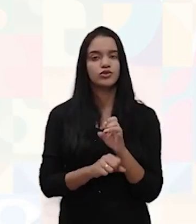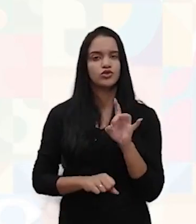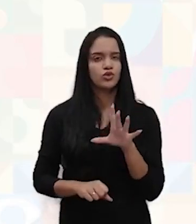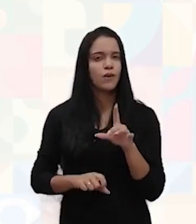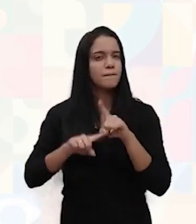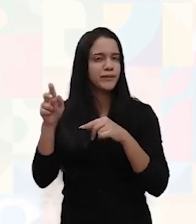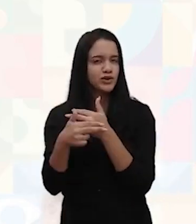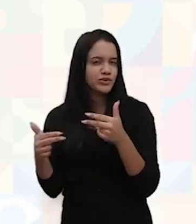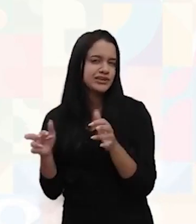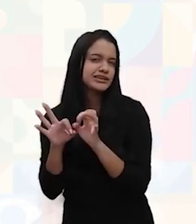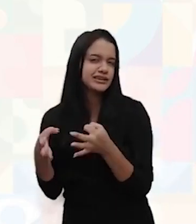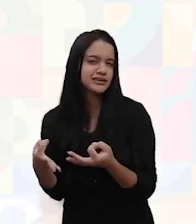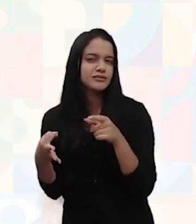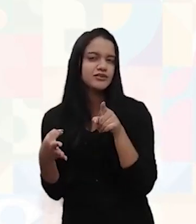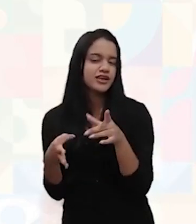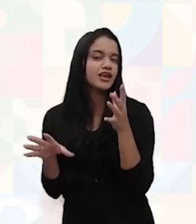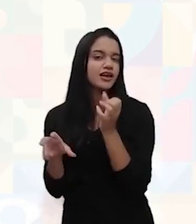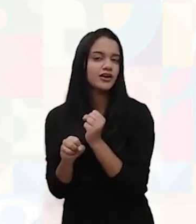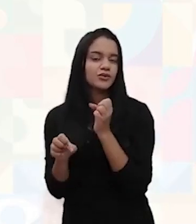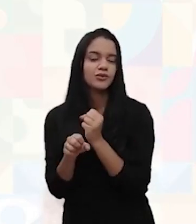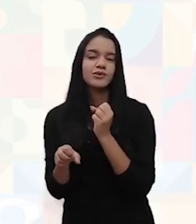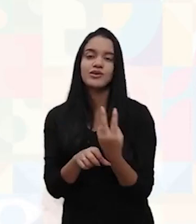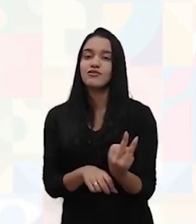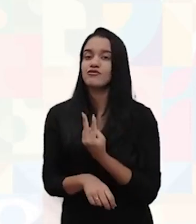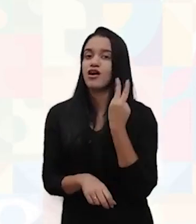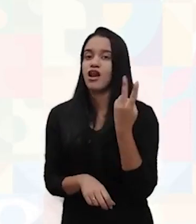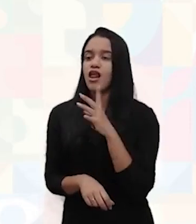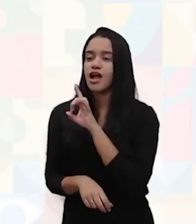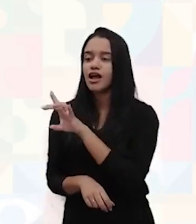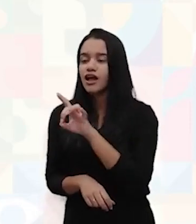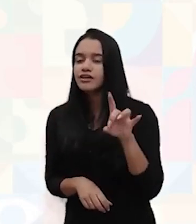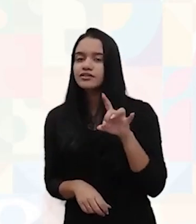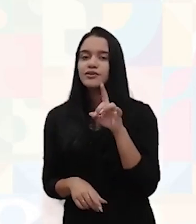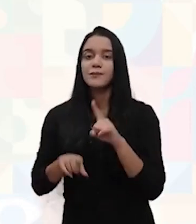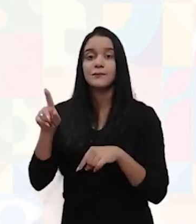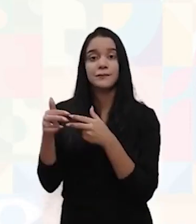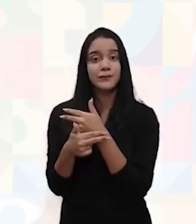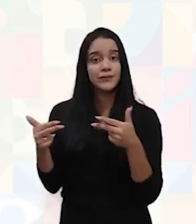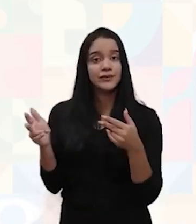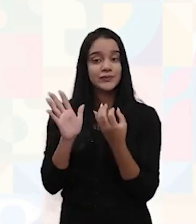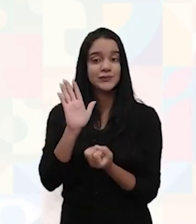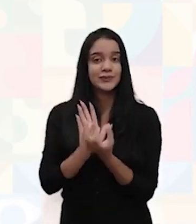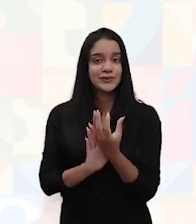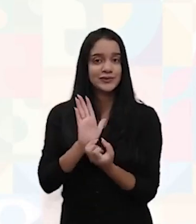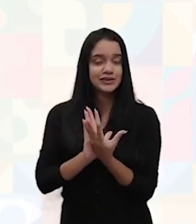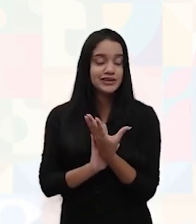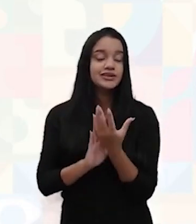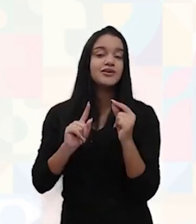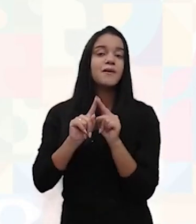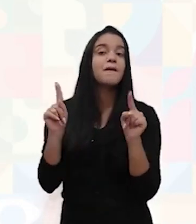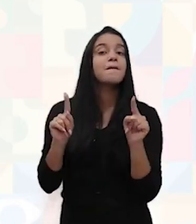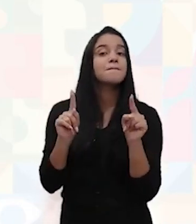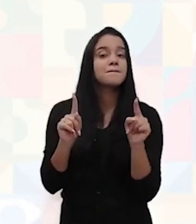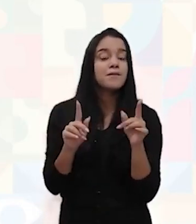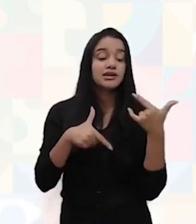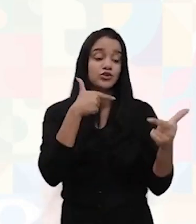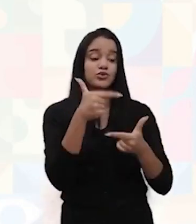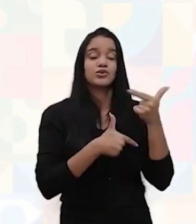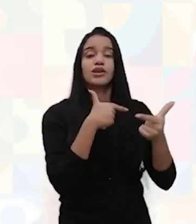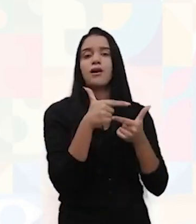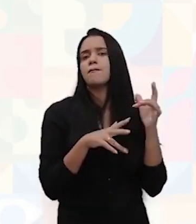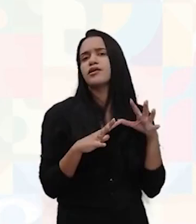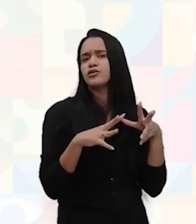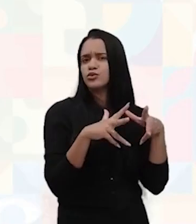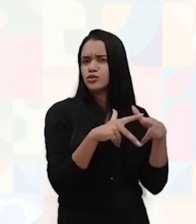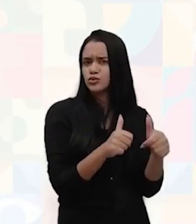produto é muito mais simples, porque você calcula o valor unitário de quanto aquele produto foi produzido. Mas, em termos de serviço, nem todos